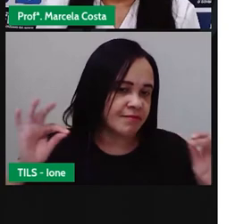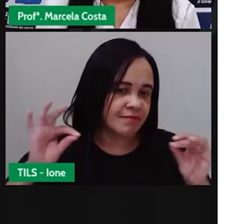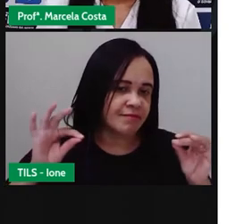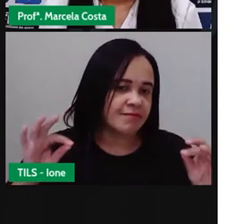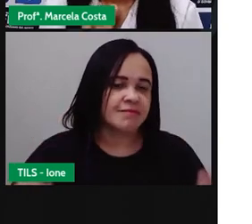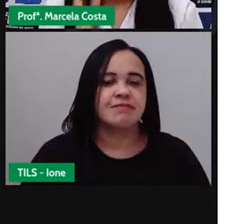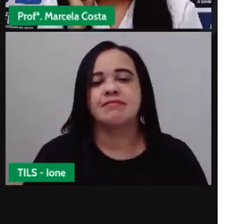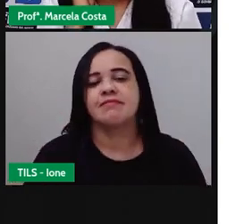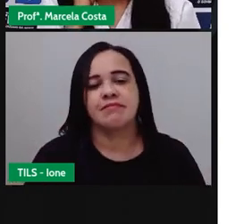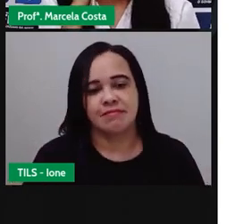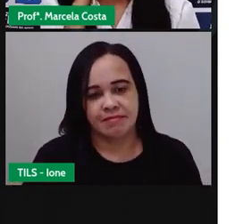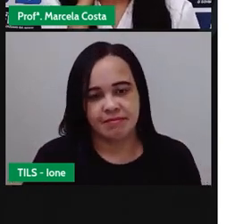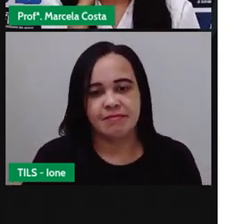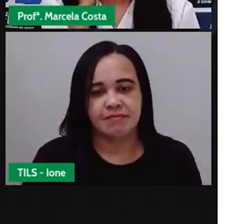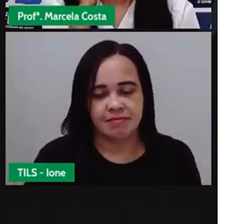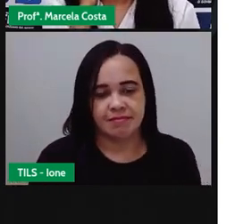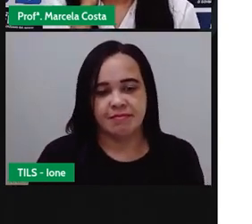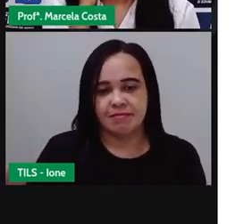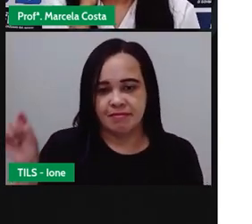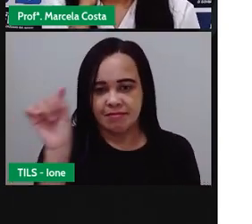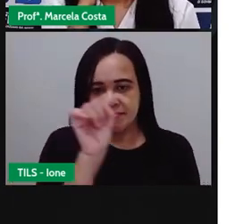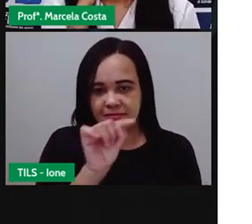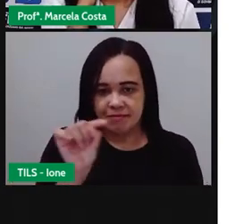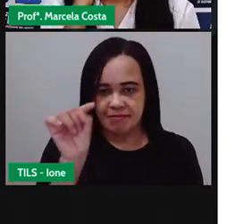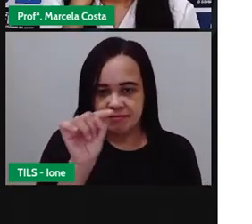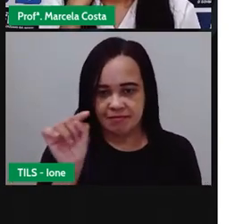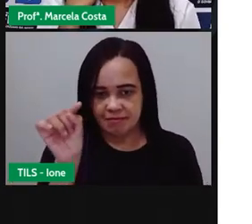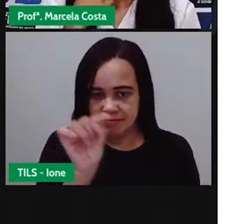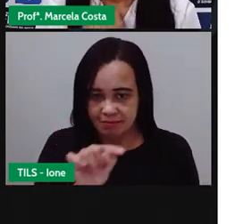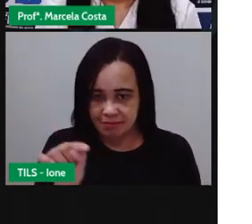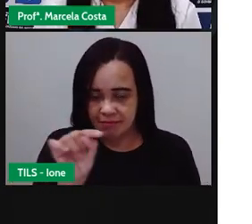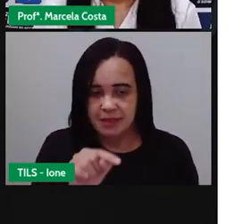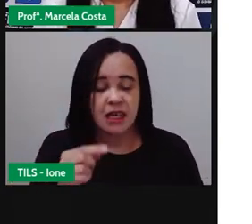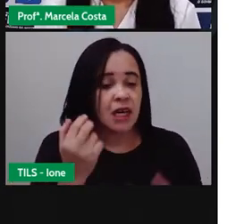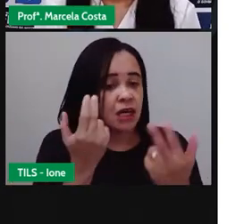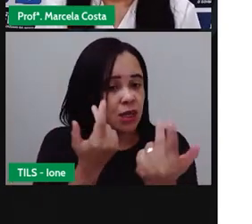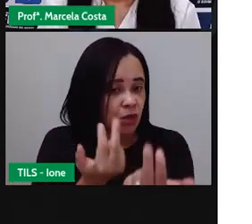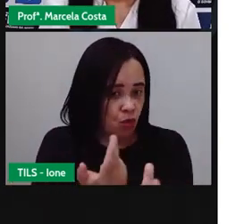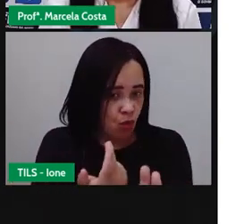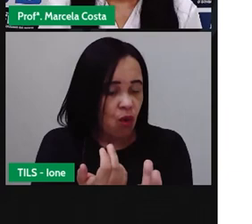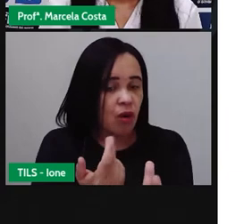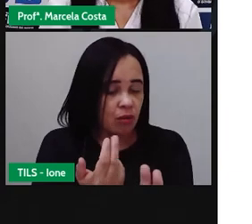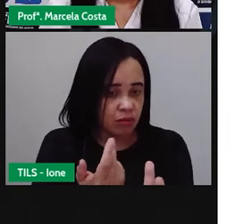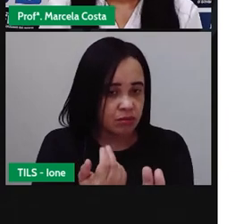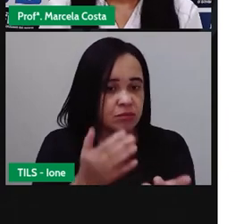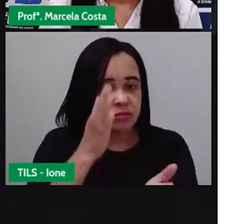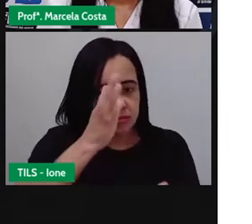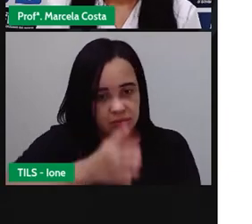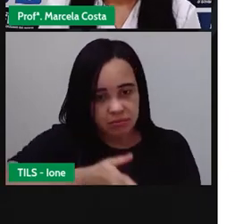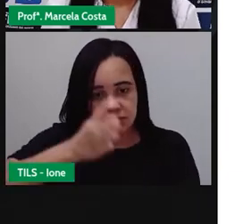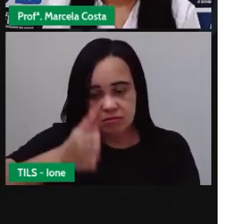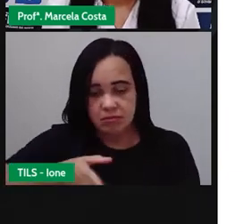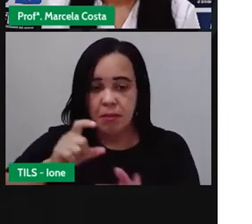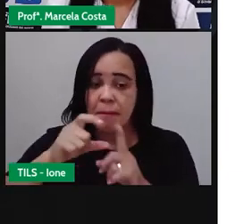Pode circular aí no seu caderno também as sílabas que tem a letra T.